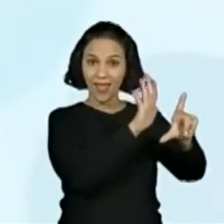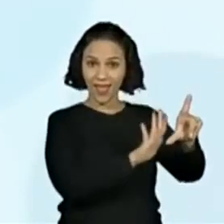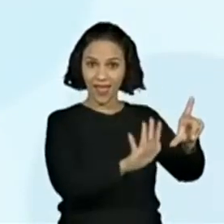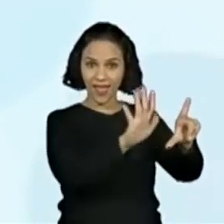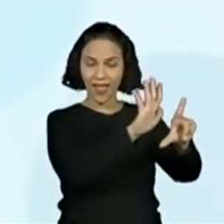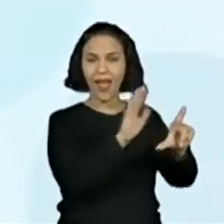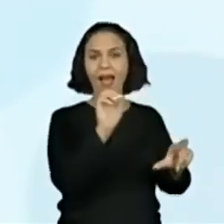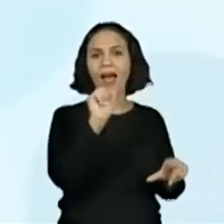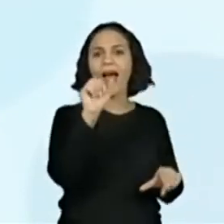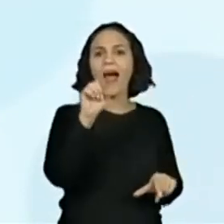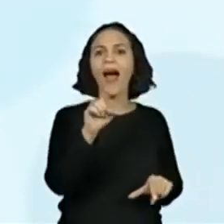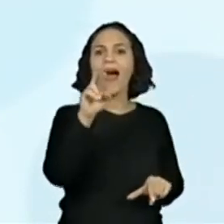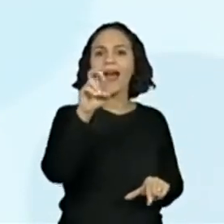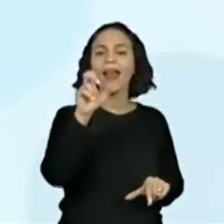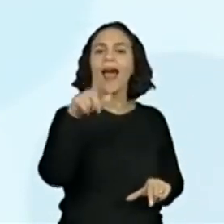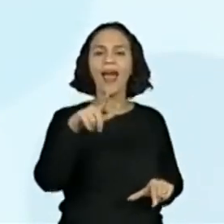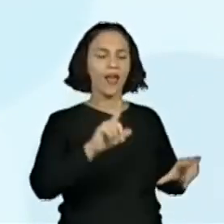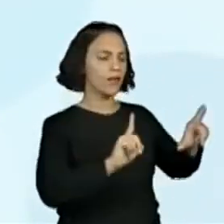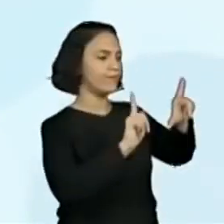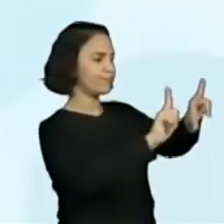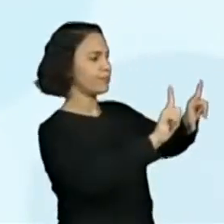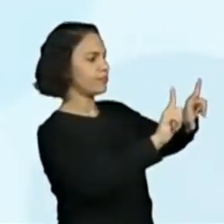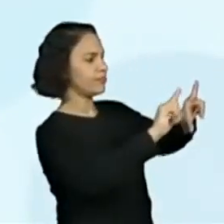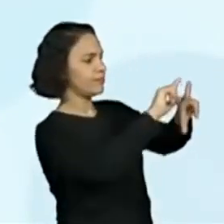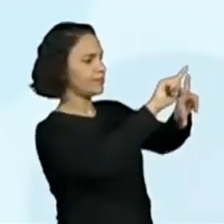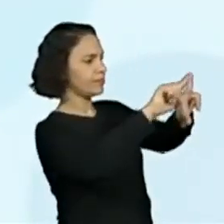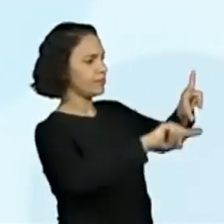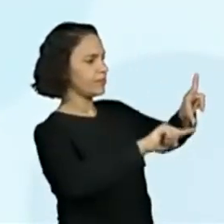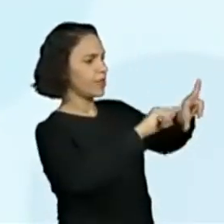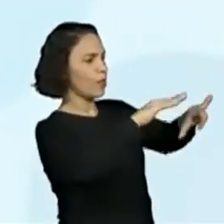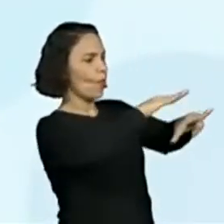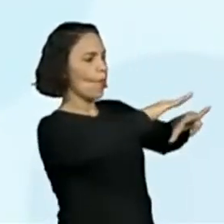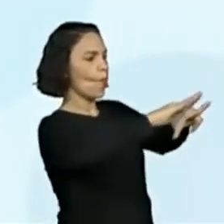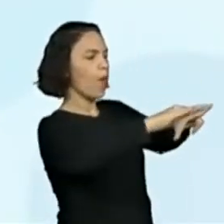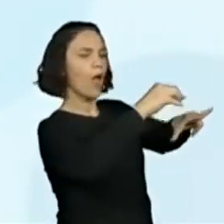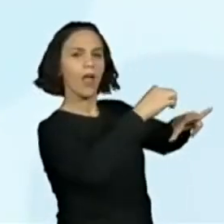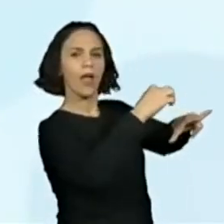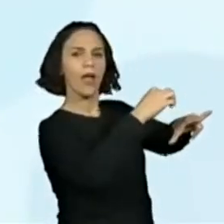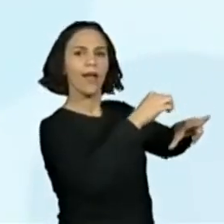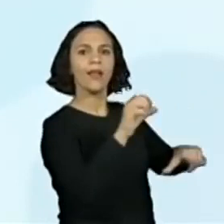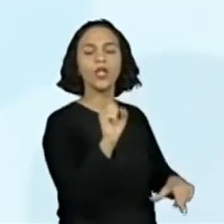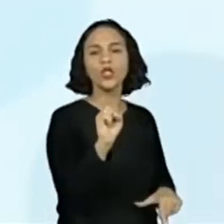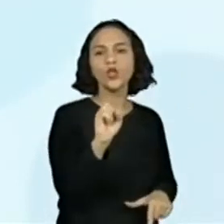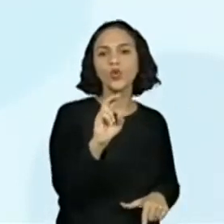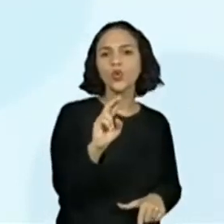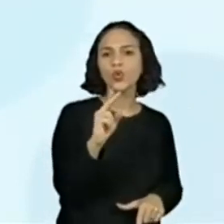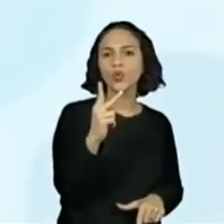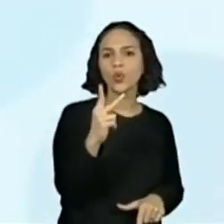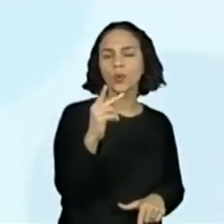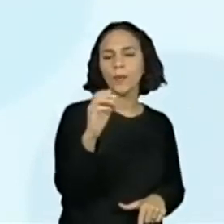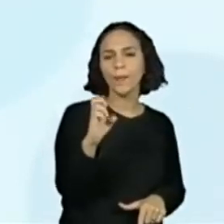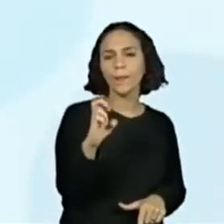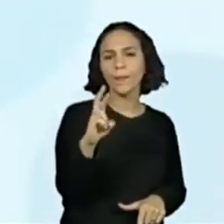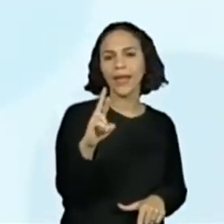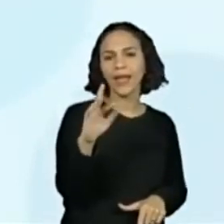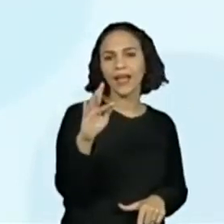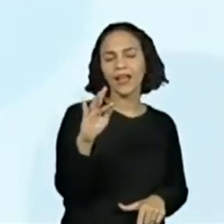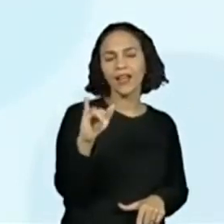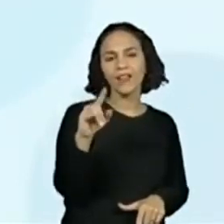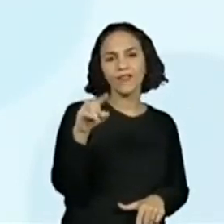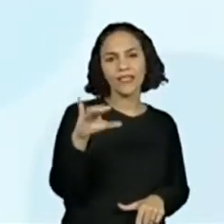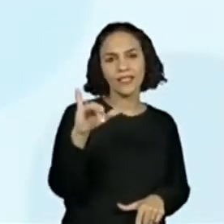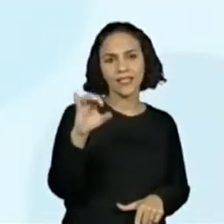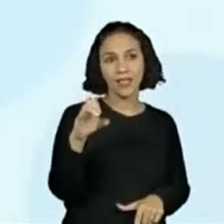uma superfície. Então, a área é a medida de uma superfície. Percebam aqui que eu